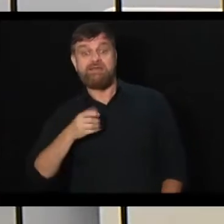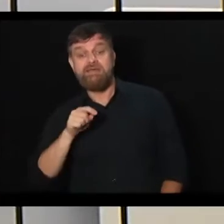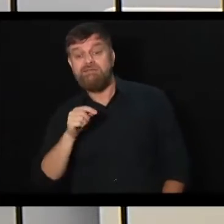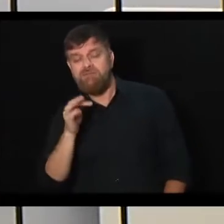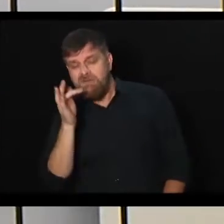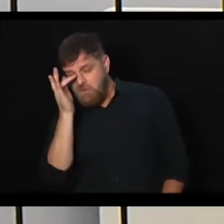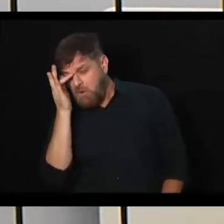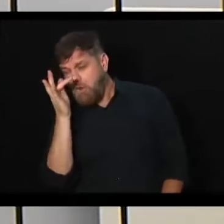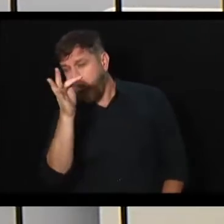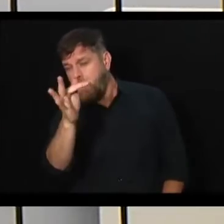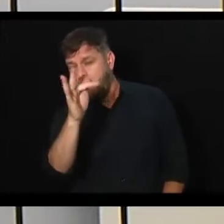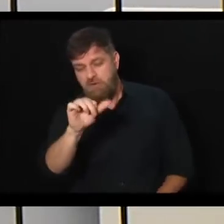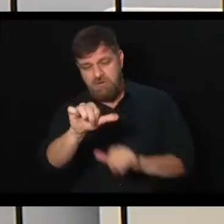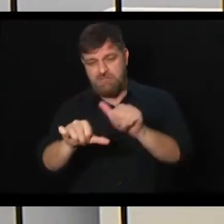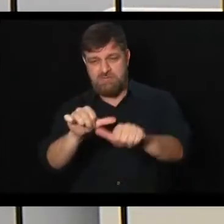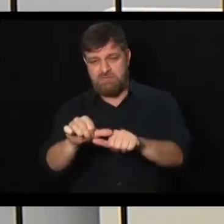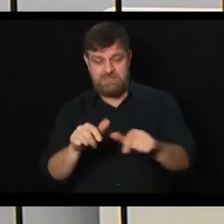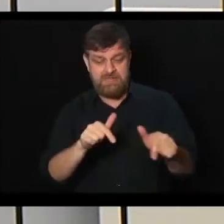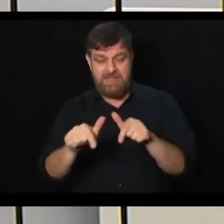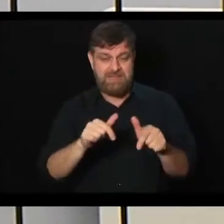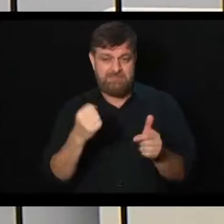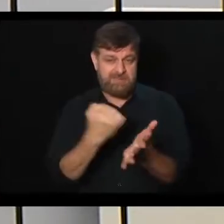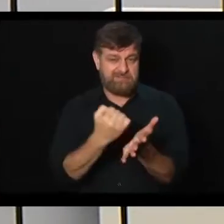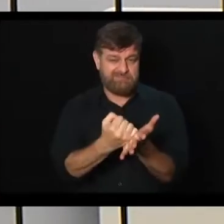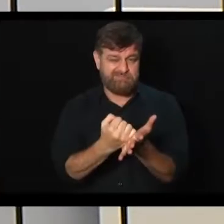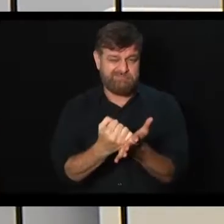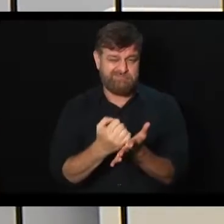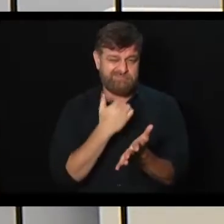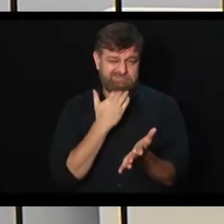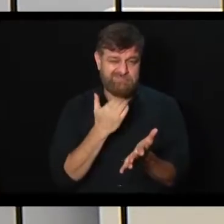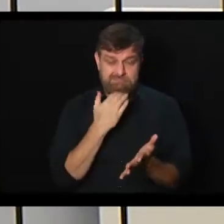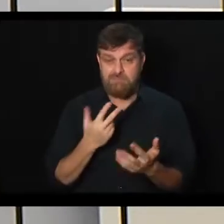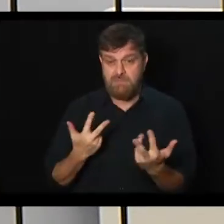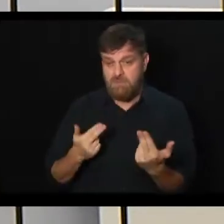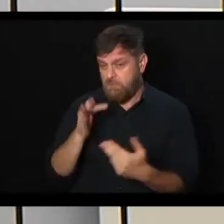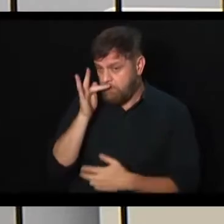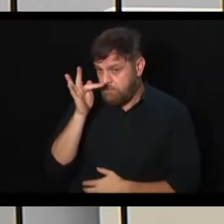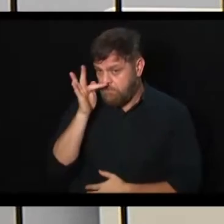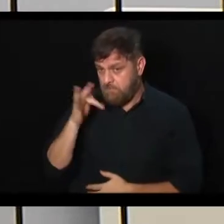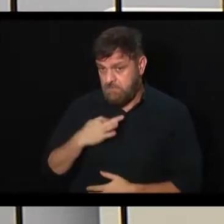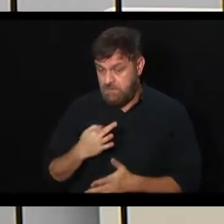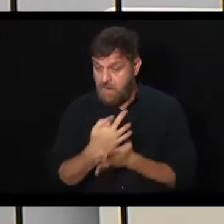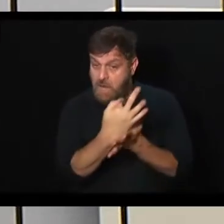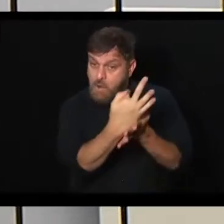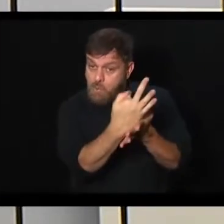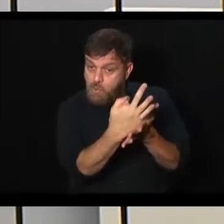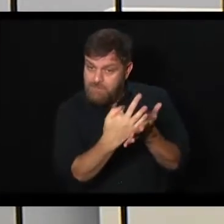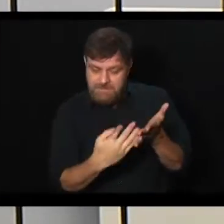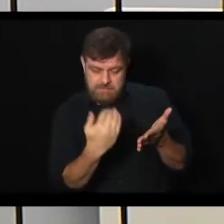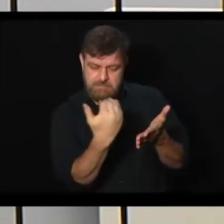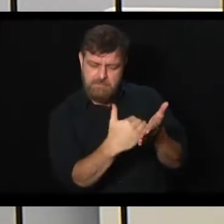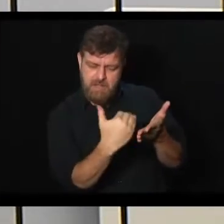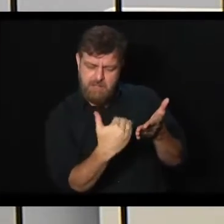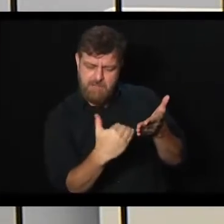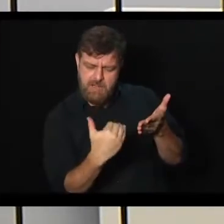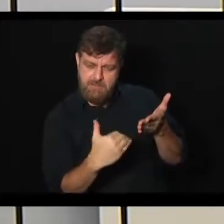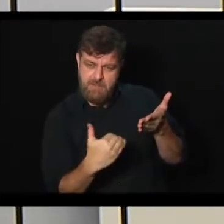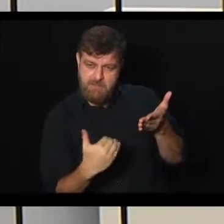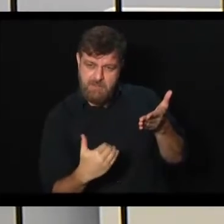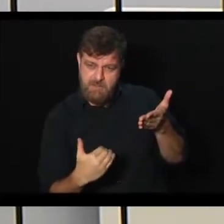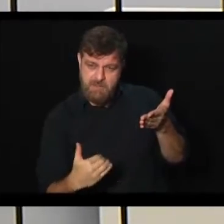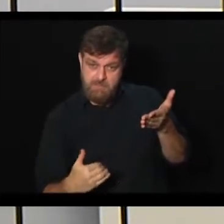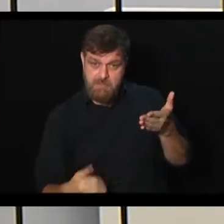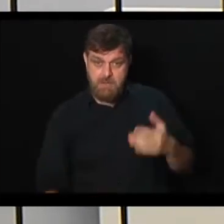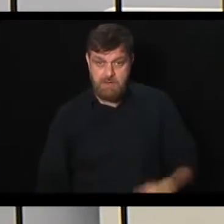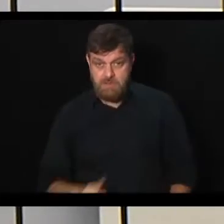longe. E só dialogando com o vereador Flores, se a gente pegar o texto da reforma, o próprio texto da reforma, o que foi divulgado pelo próprio